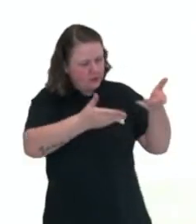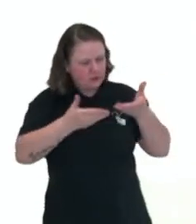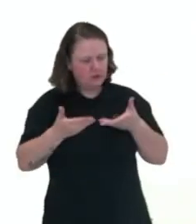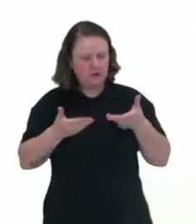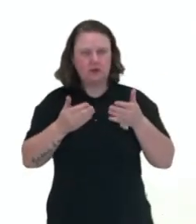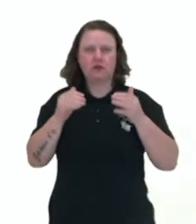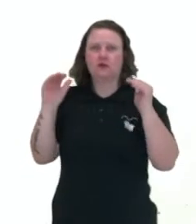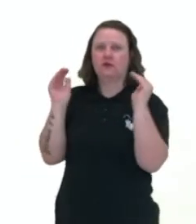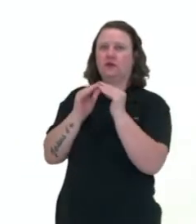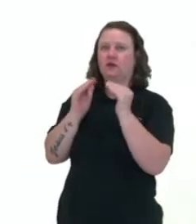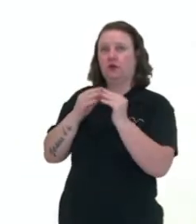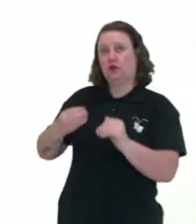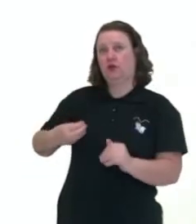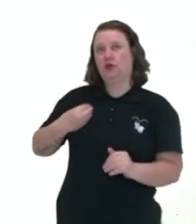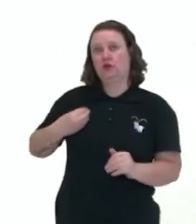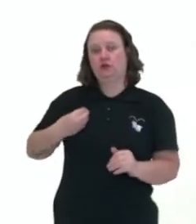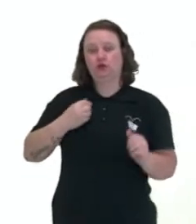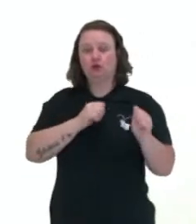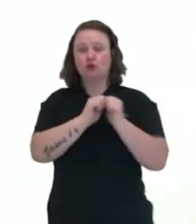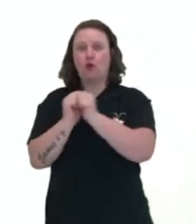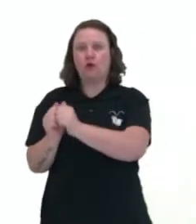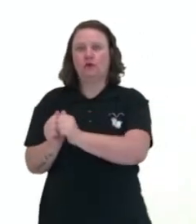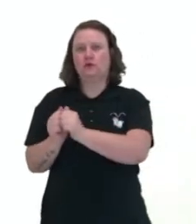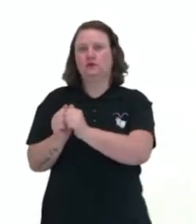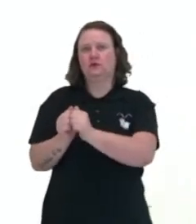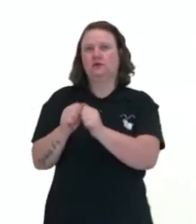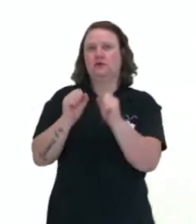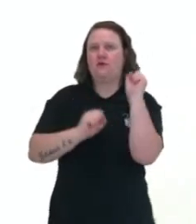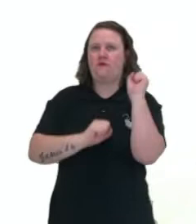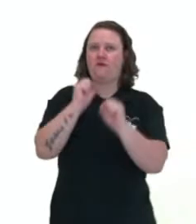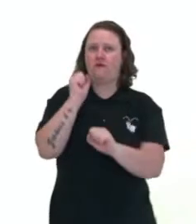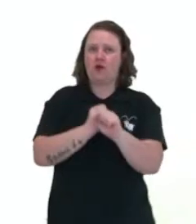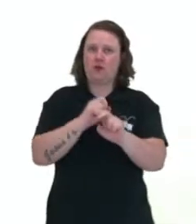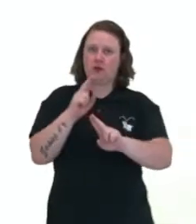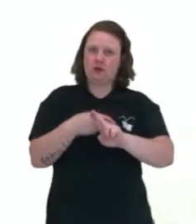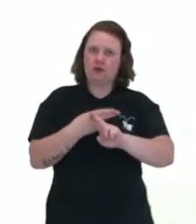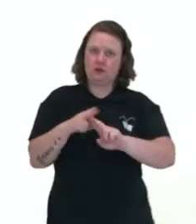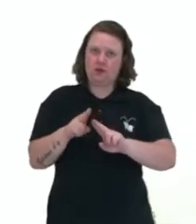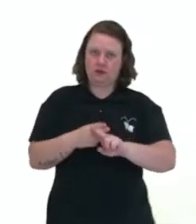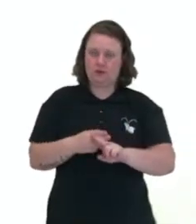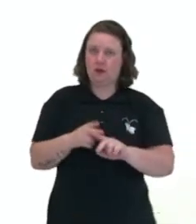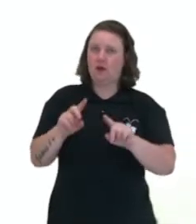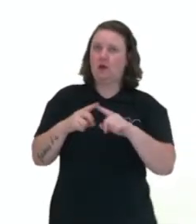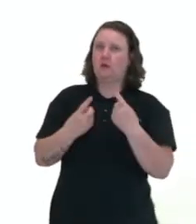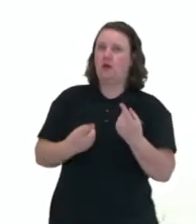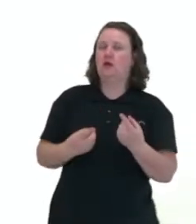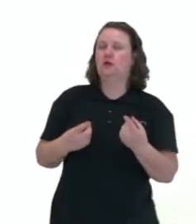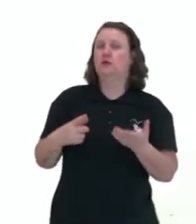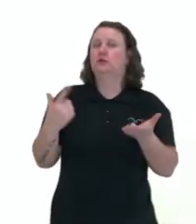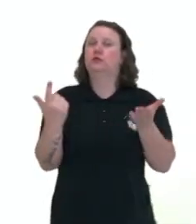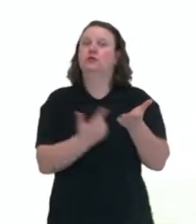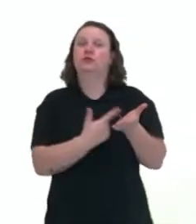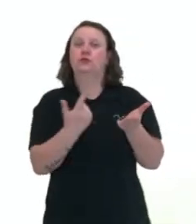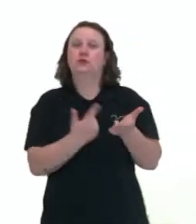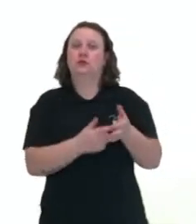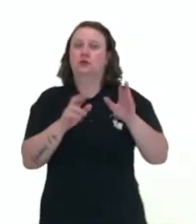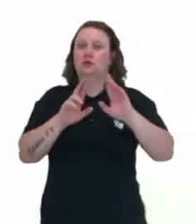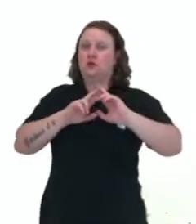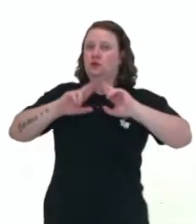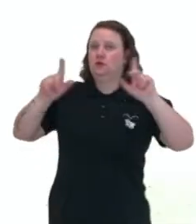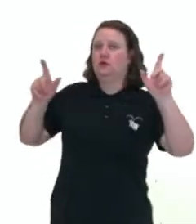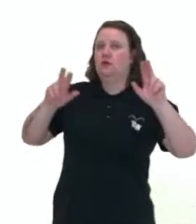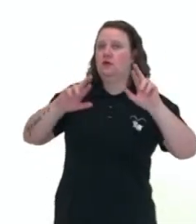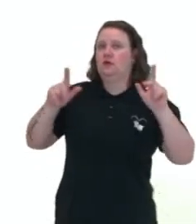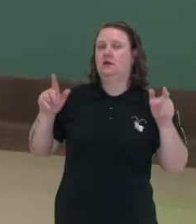fábrica de chocolate, ser o herdeiro do império. Já na resenha do livro, nós temos uma boa diferença. A saber,